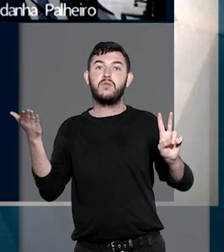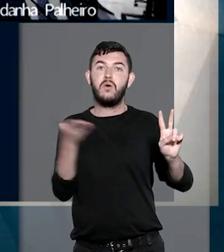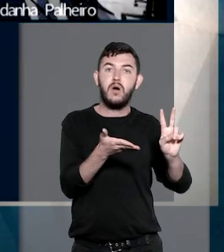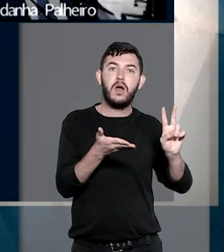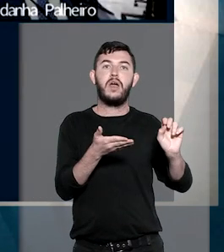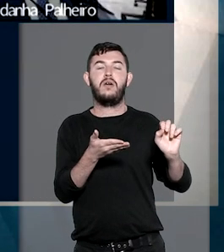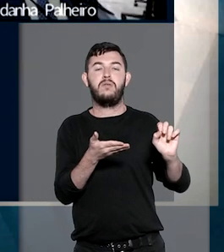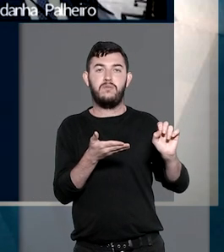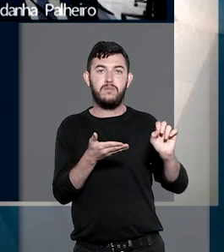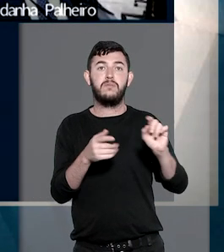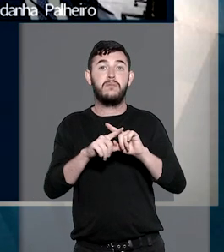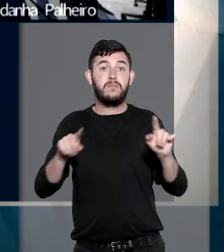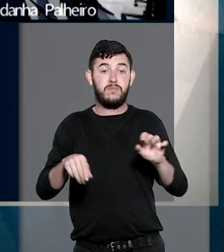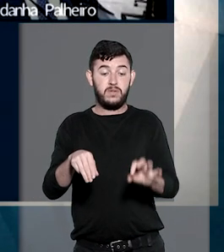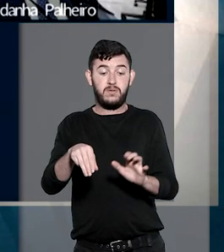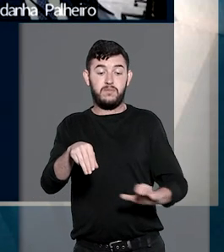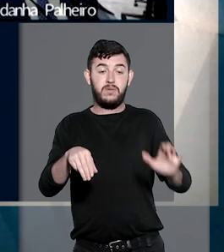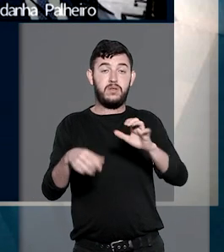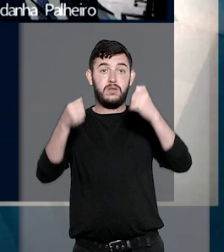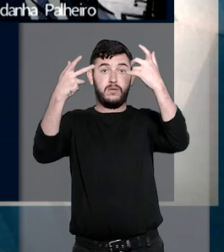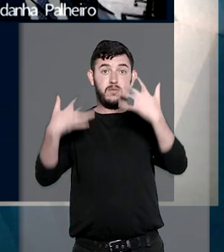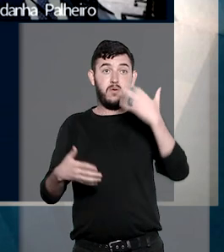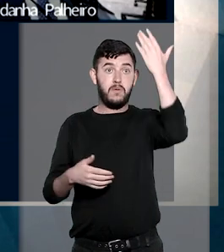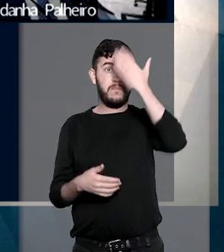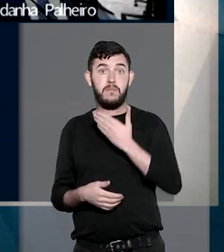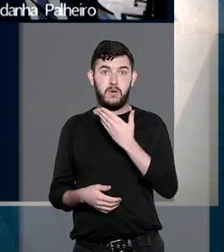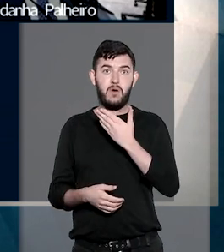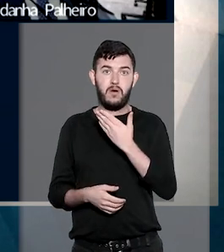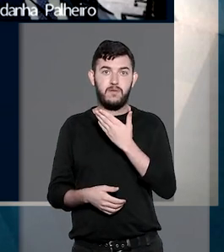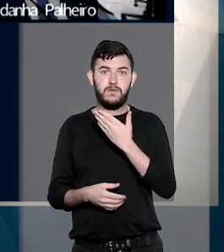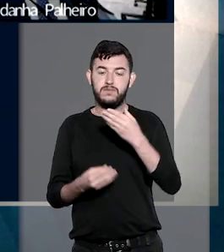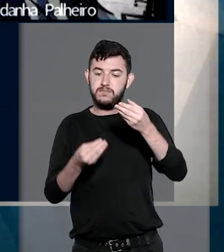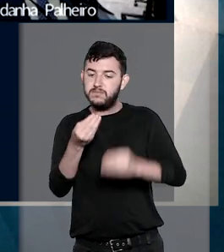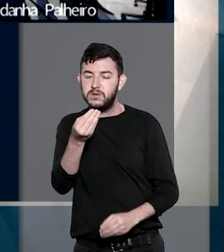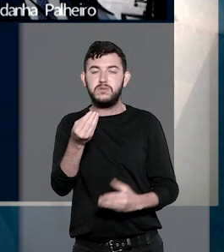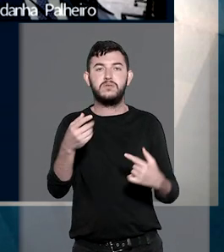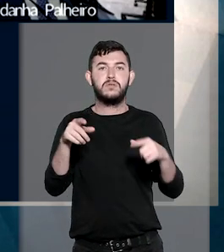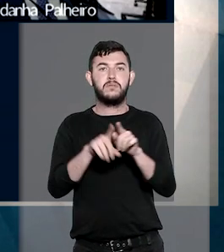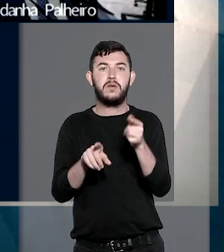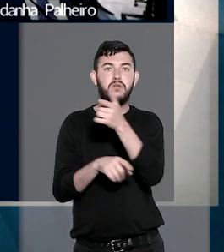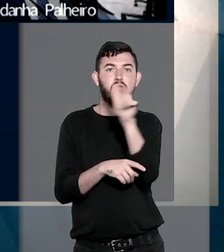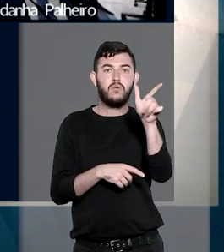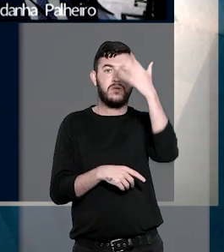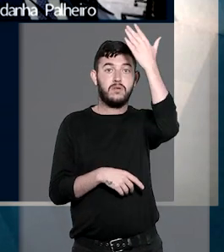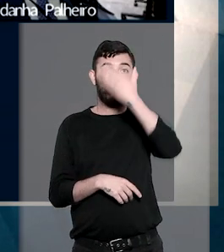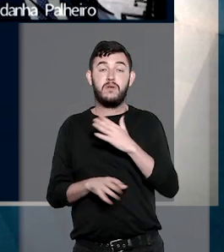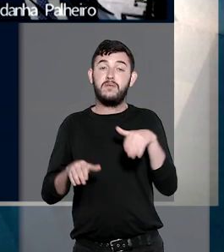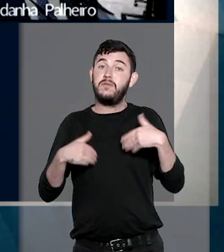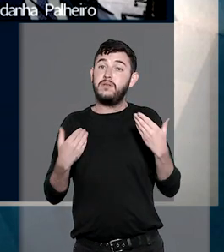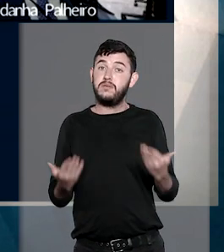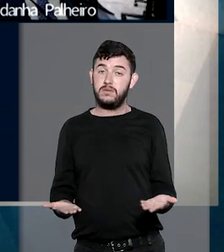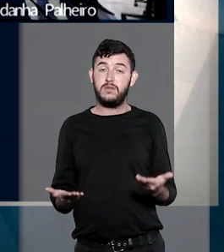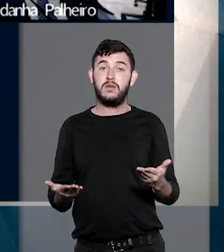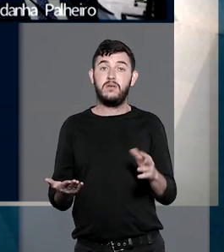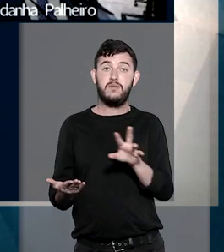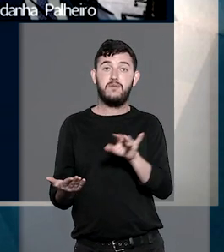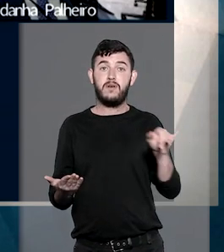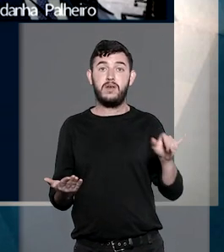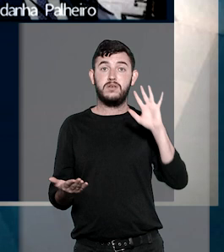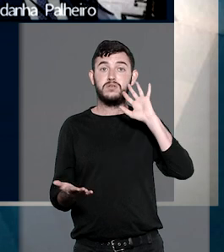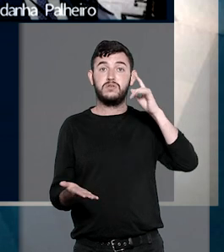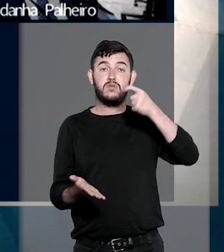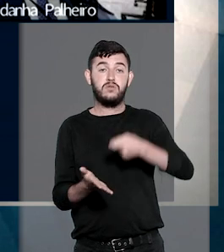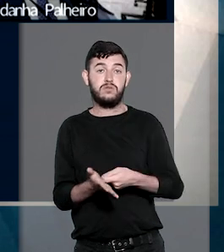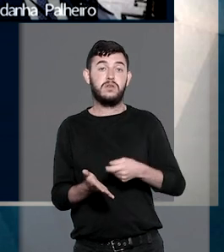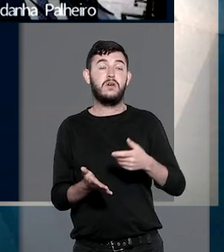ministro, essa circunstância comprometeu as provas obtidas e as que delas derivaram. Assim, deve prevalecer a